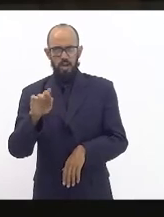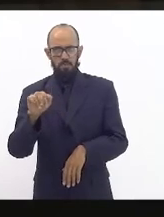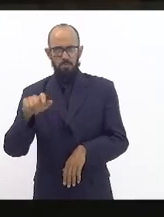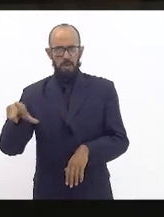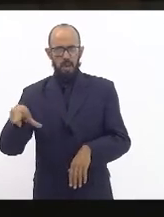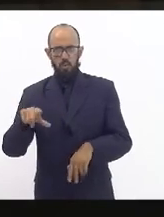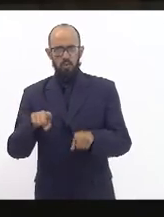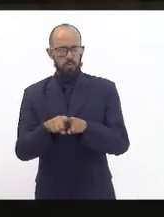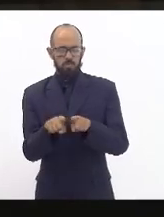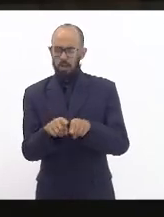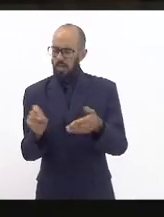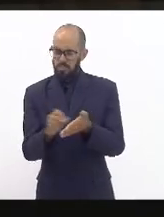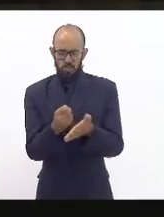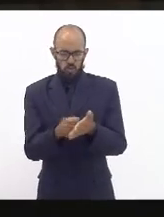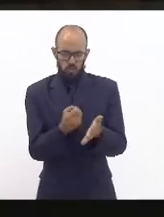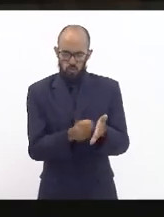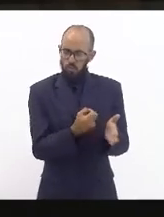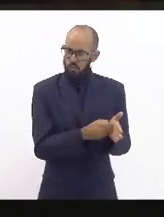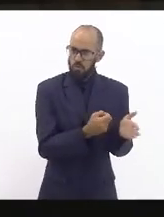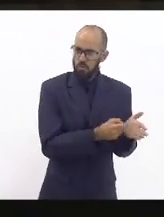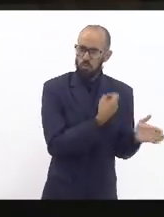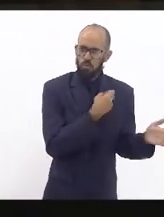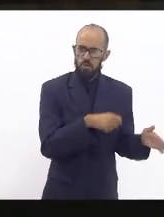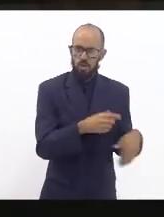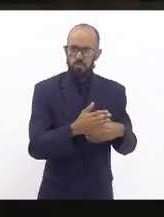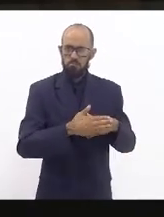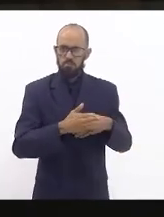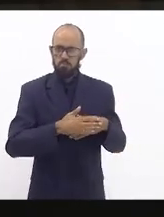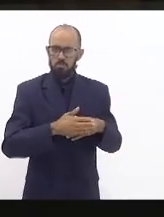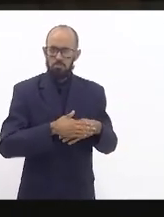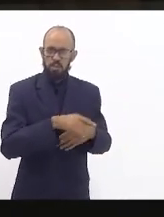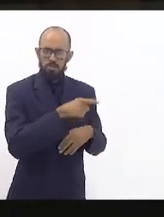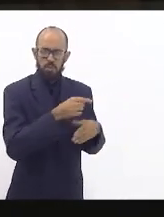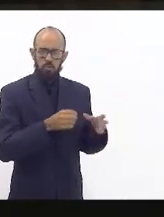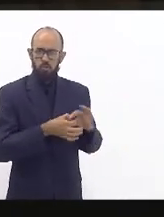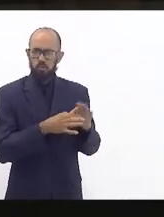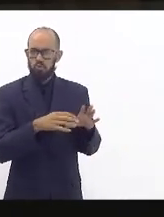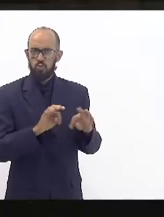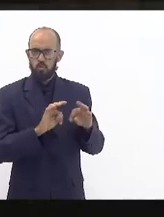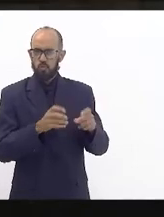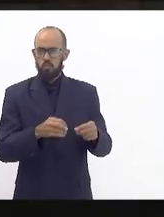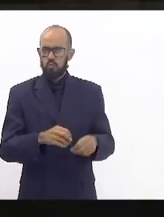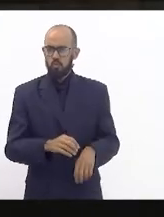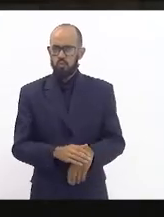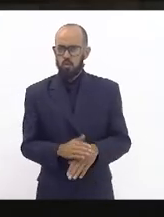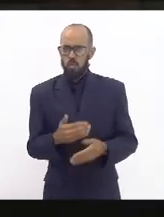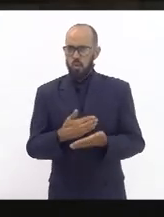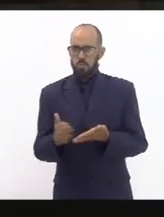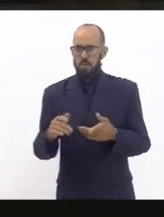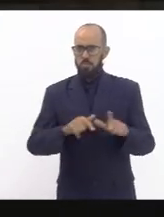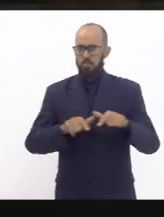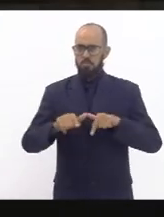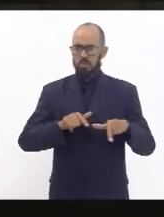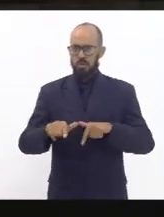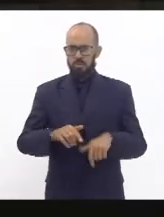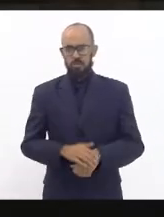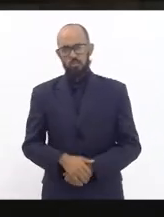repercussão editado a ele por iniciativa se não o documento autorizou o início da operação lá do